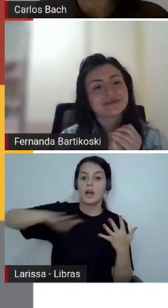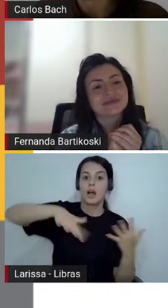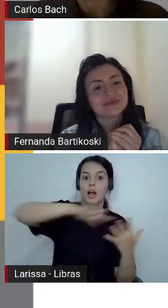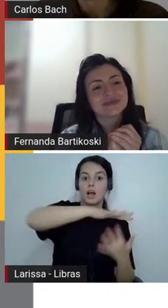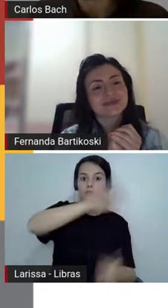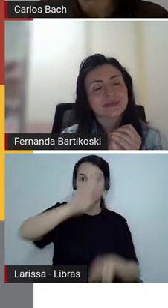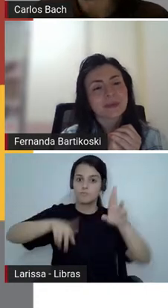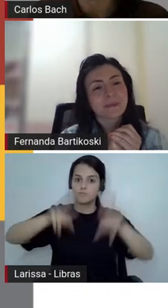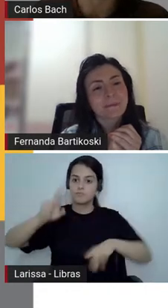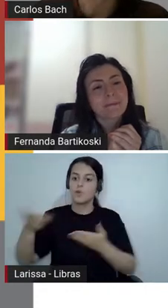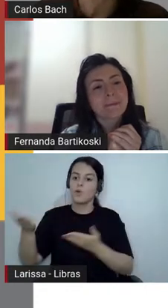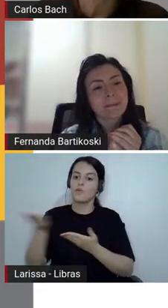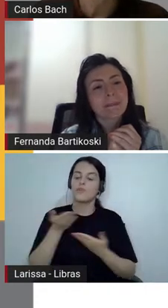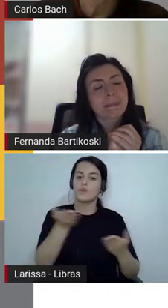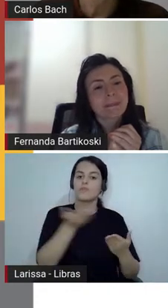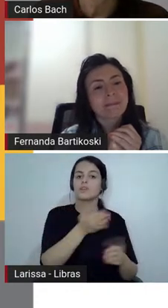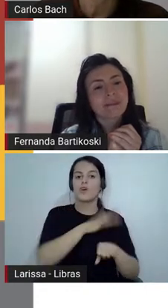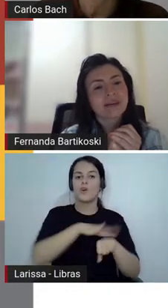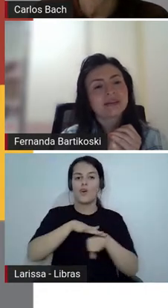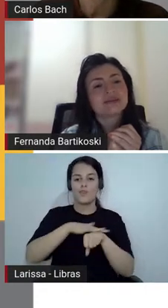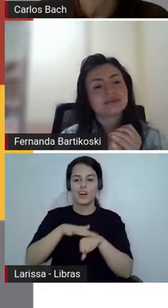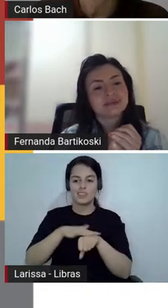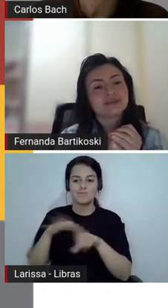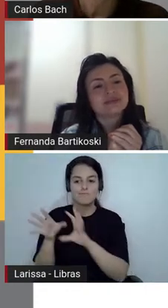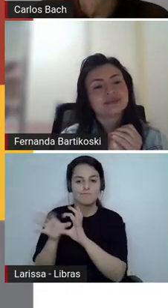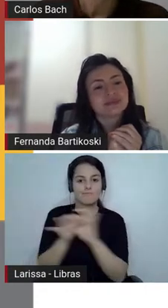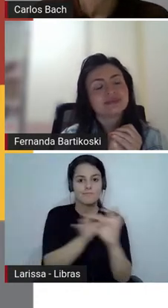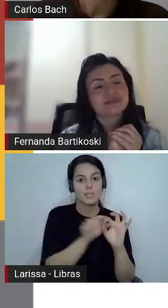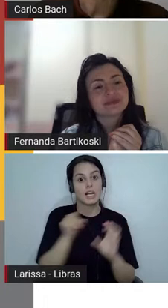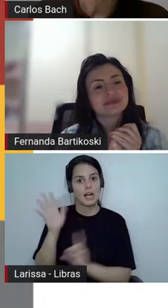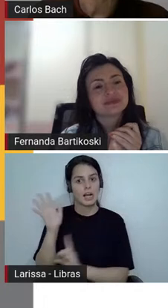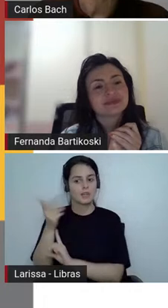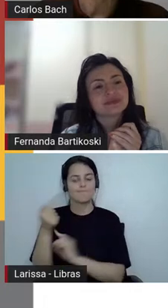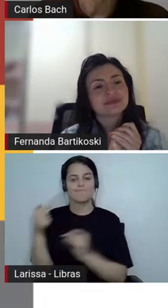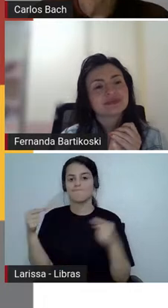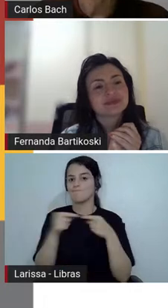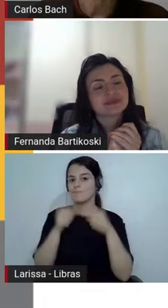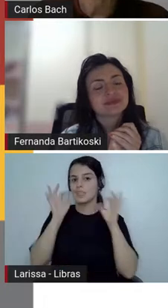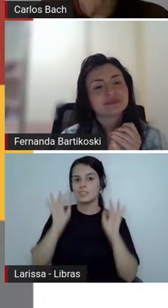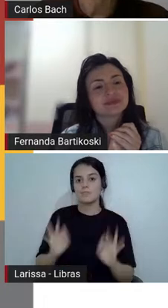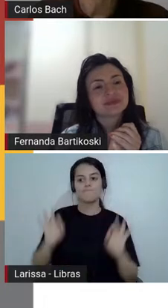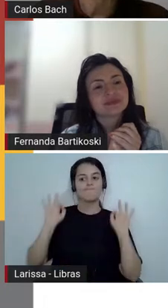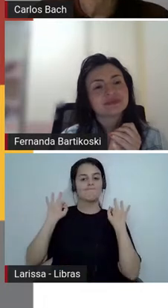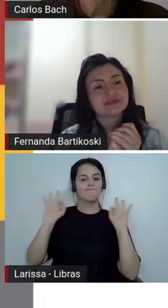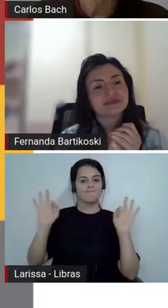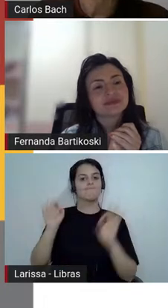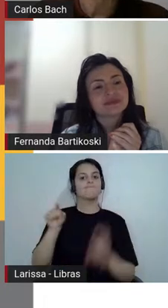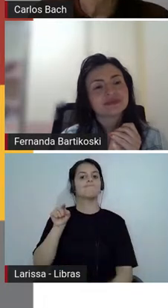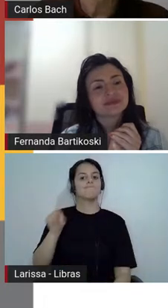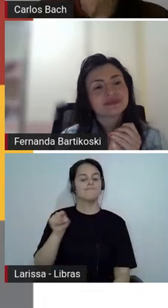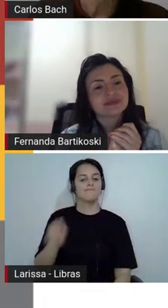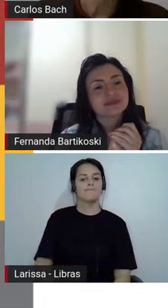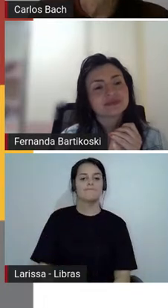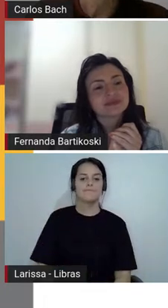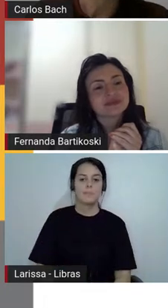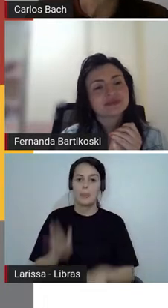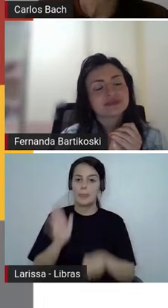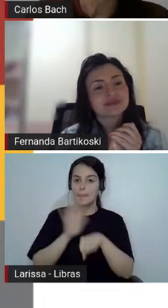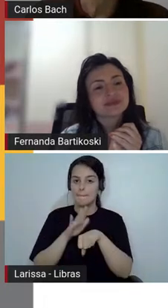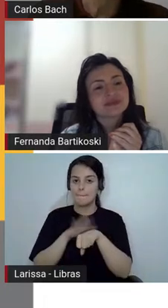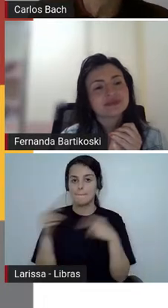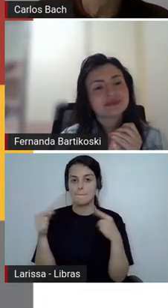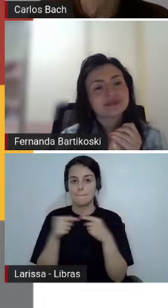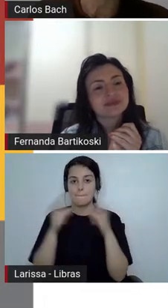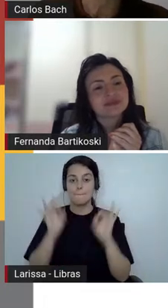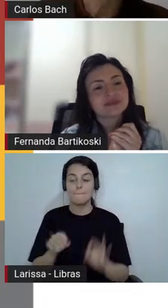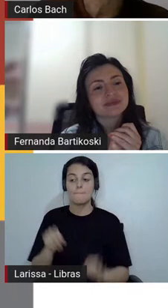arte é excelente para esse momento e acho essa sugestão muito boa Fernando de trazer a outra a